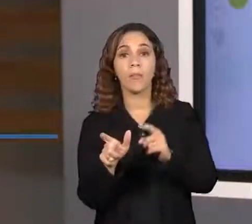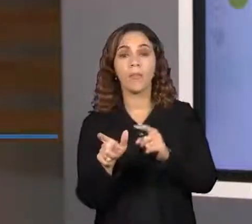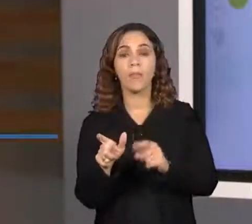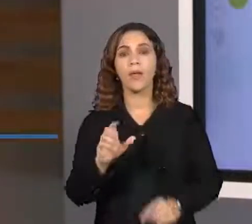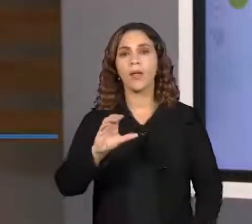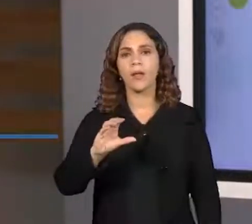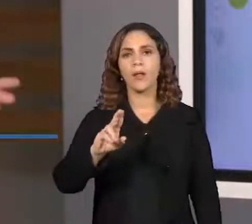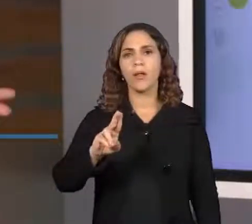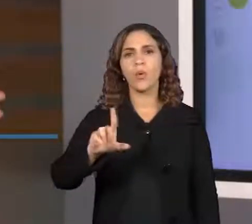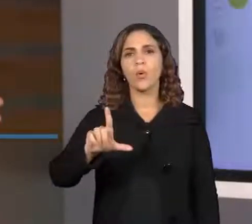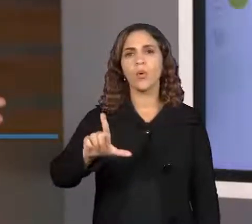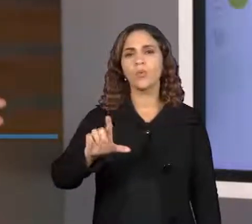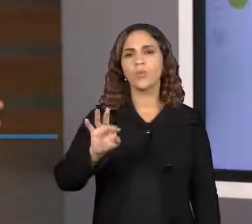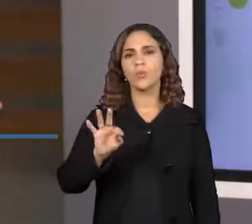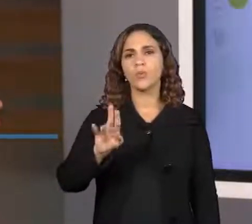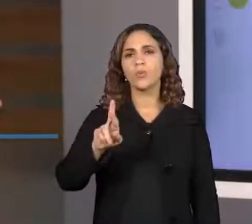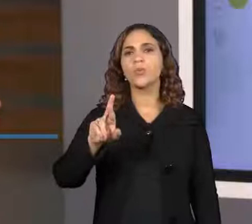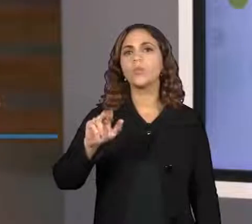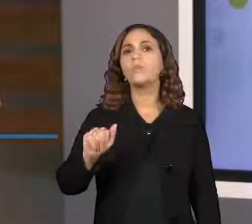Como é formada a cultura?